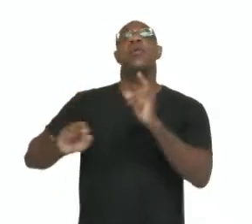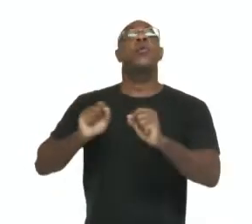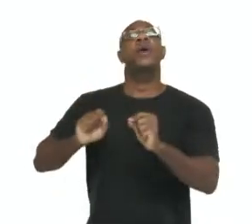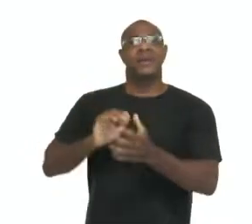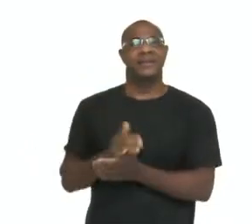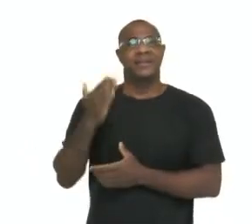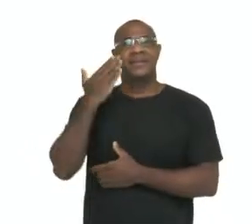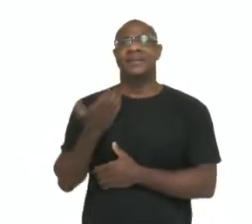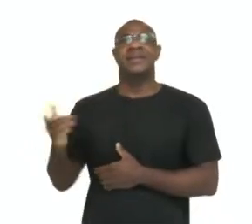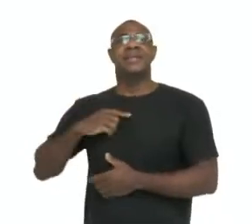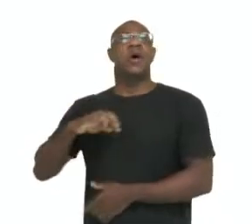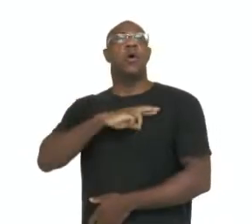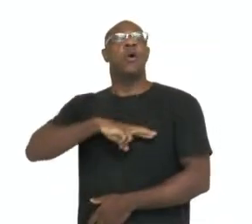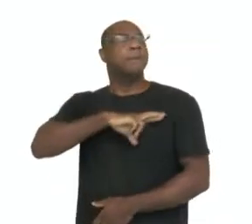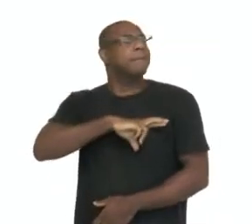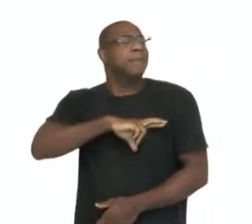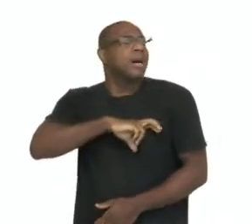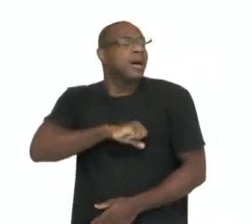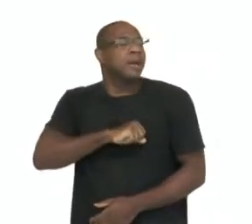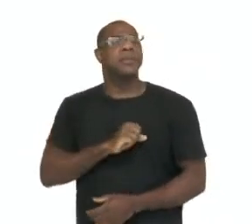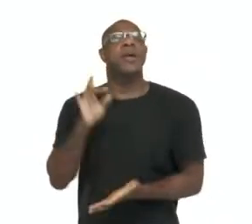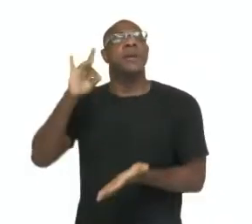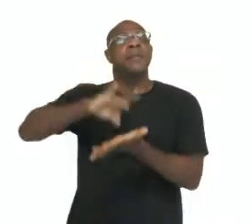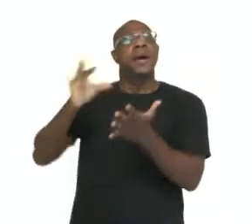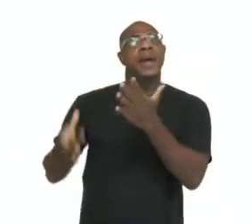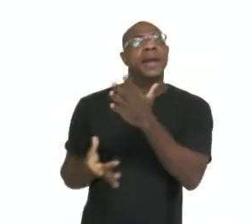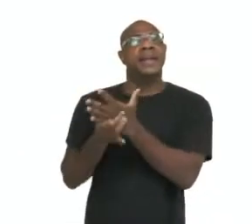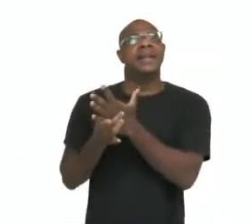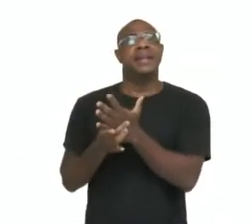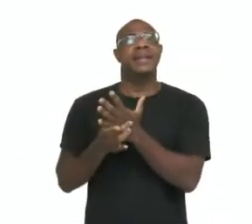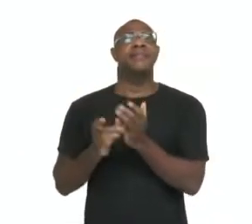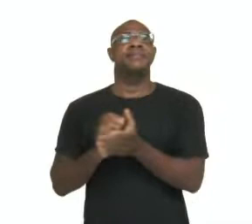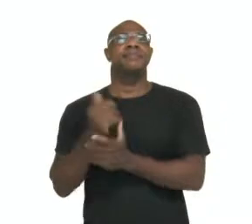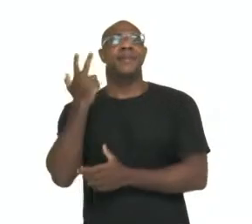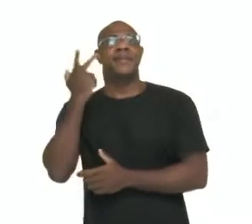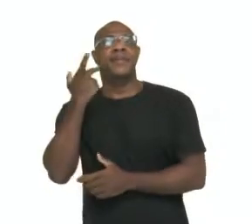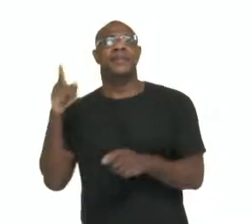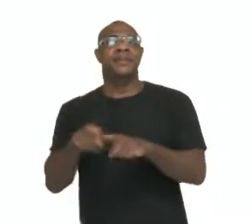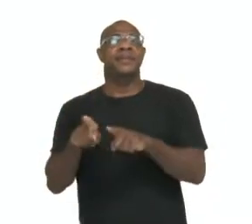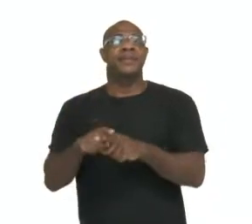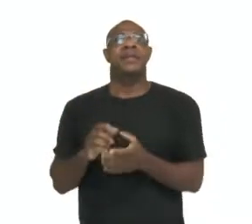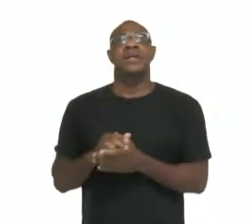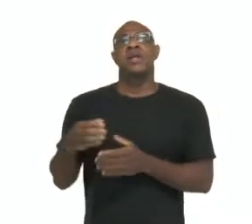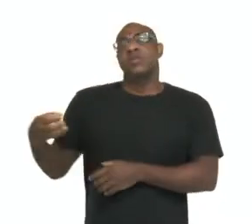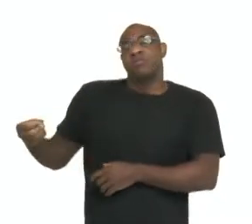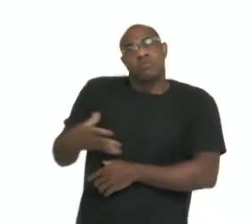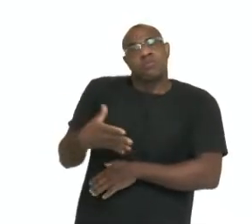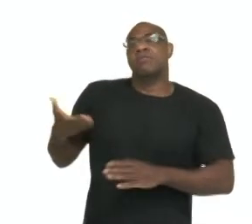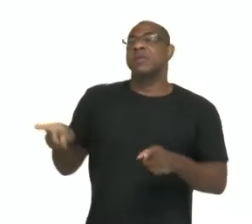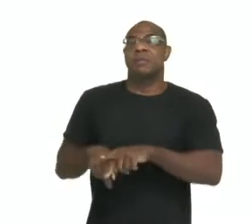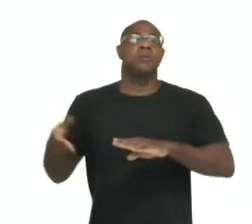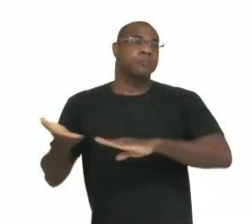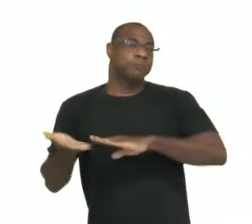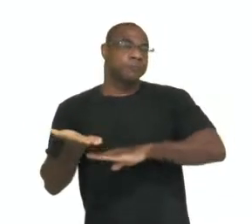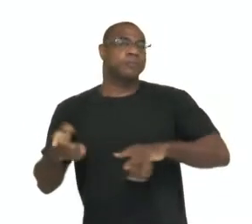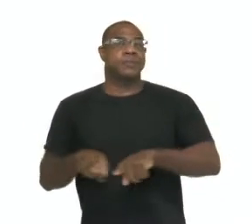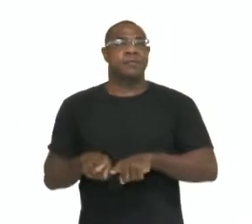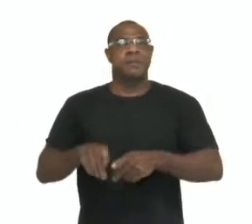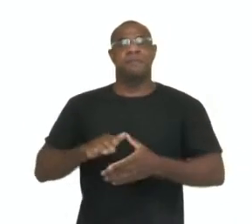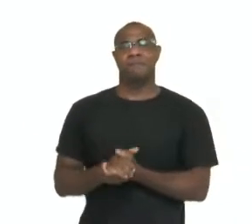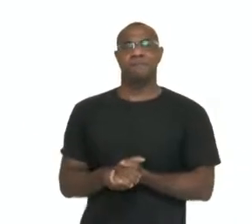o romance romântico, realista, naturalista, modernista e o atual, o nosso romance